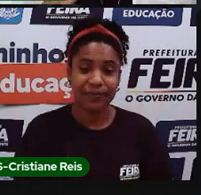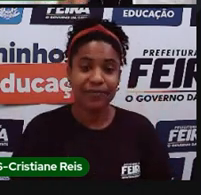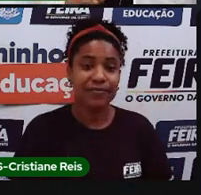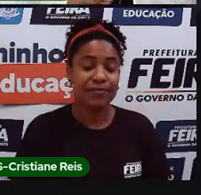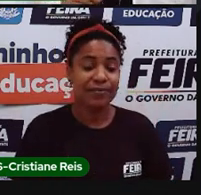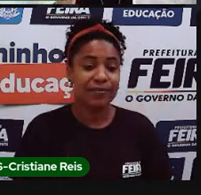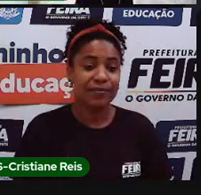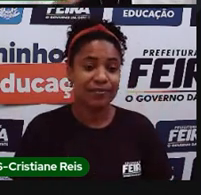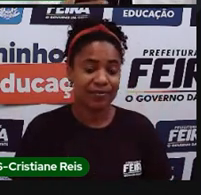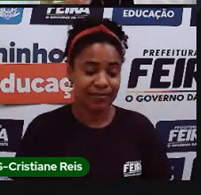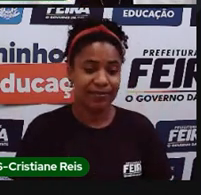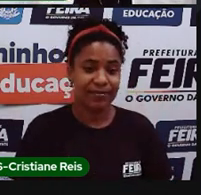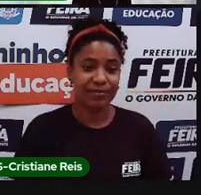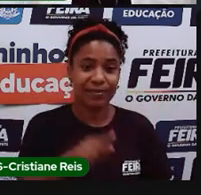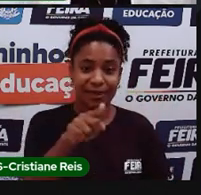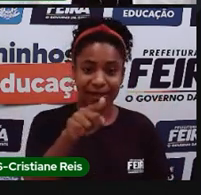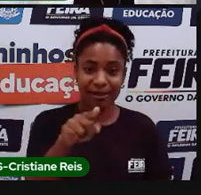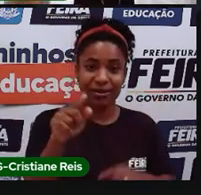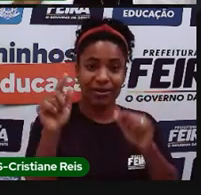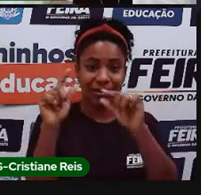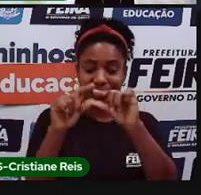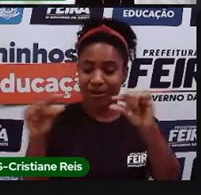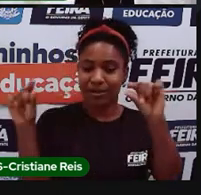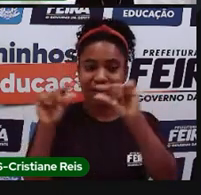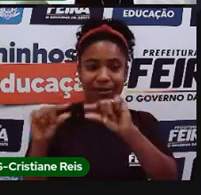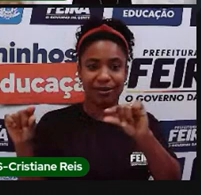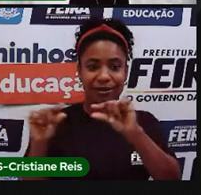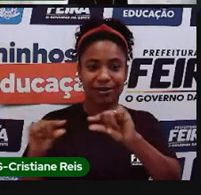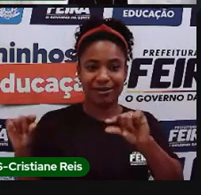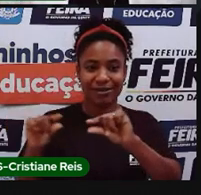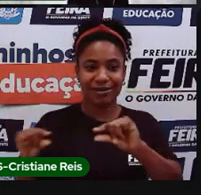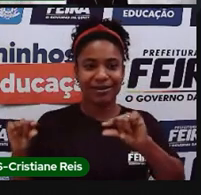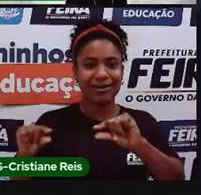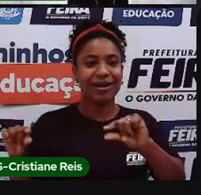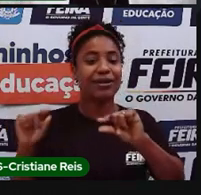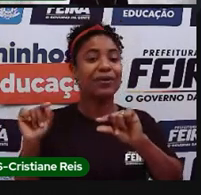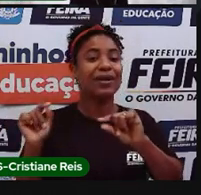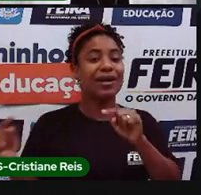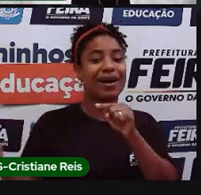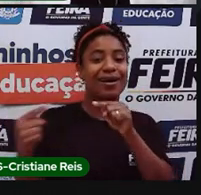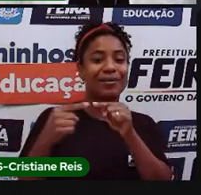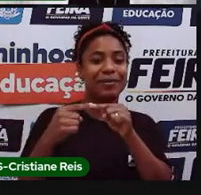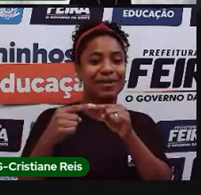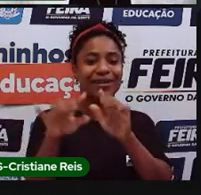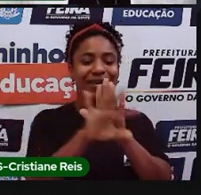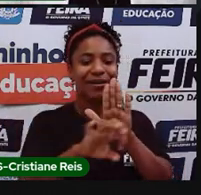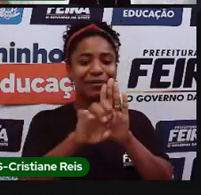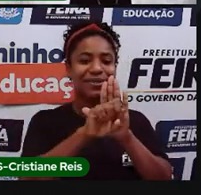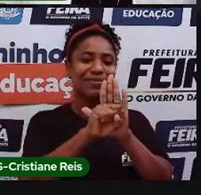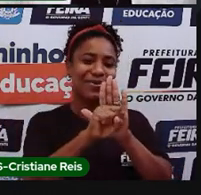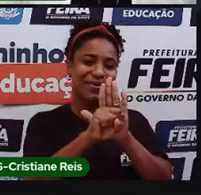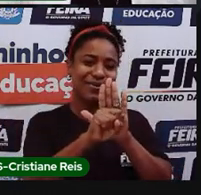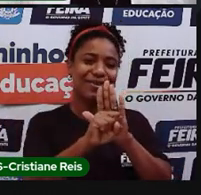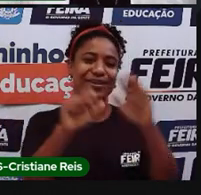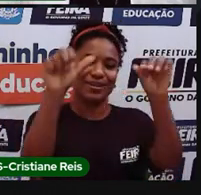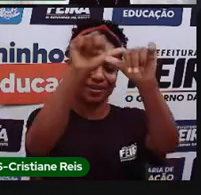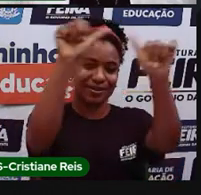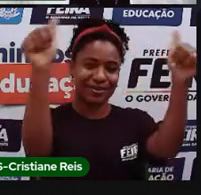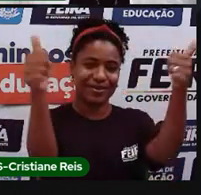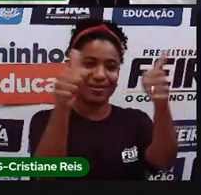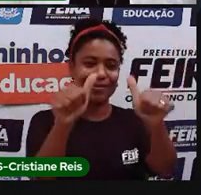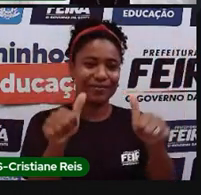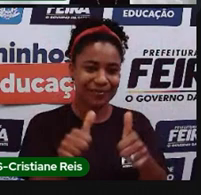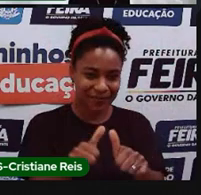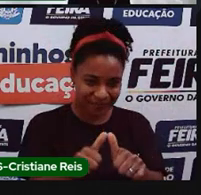são as legendas, né, no caso, a legenda, são os significados dos símbolos existentes no mapa. Nesse caso aqui, o símbolo está